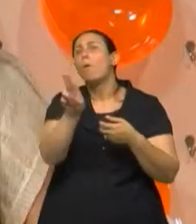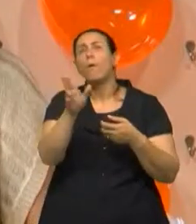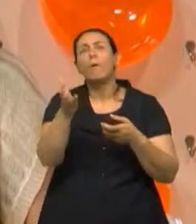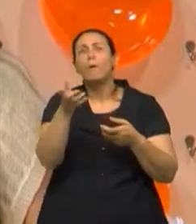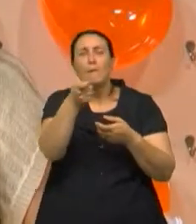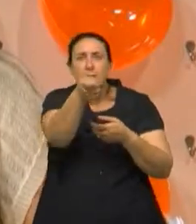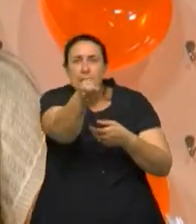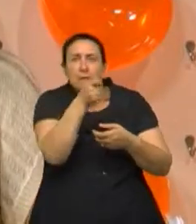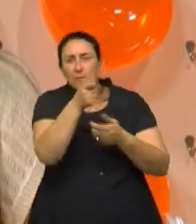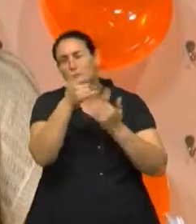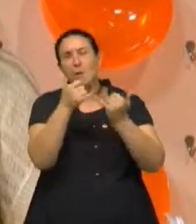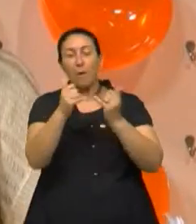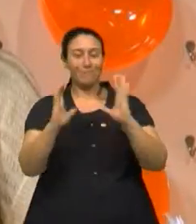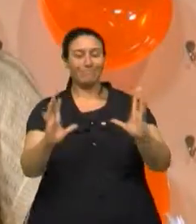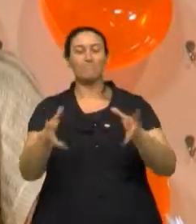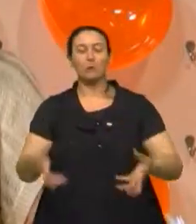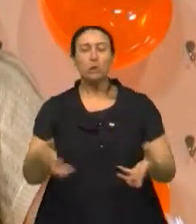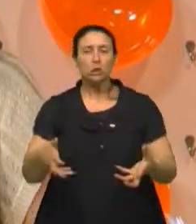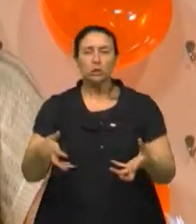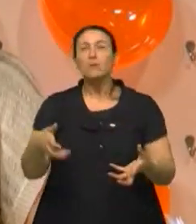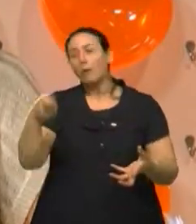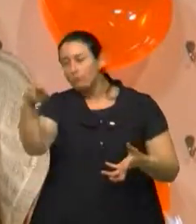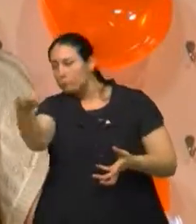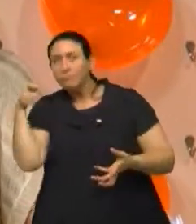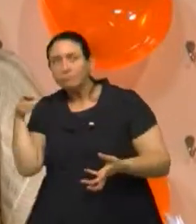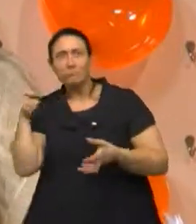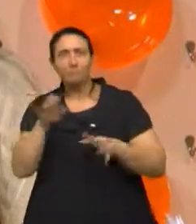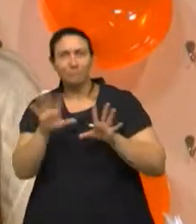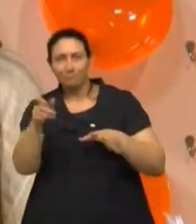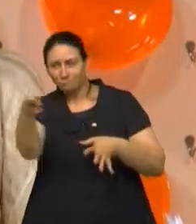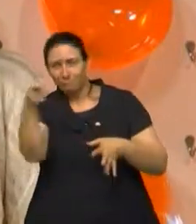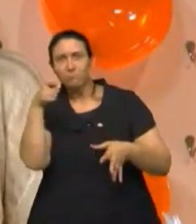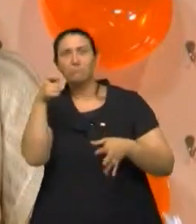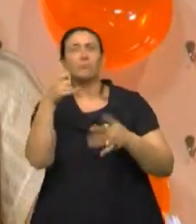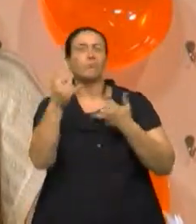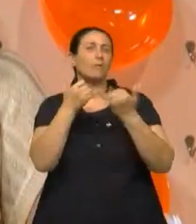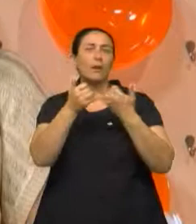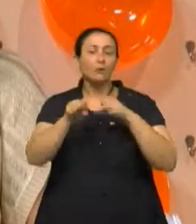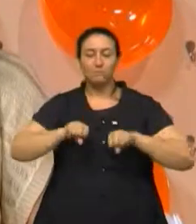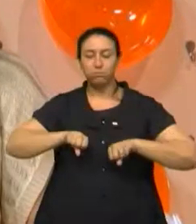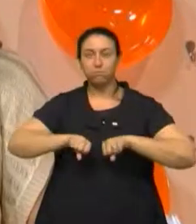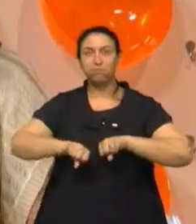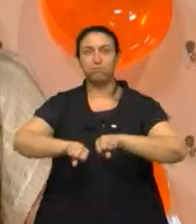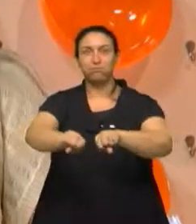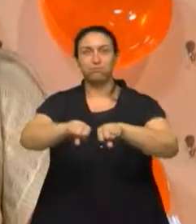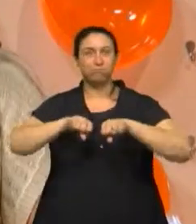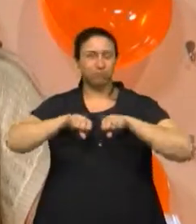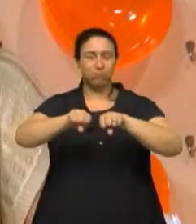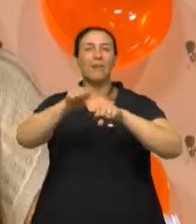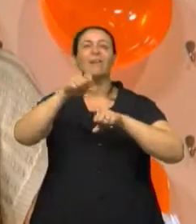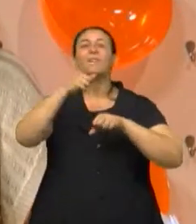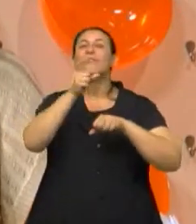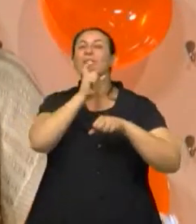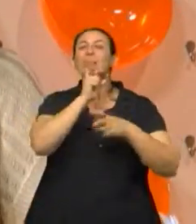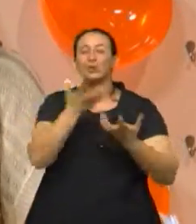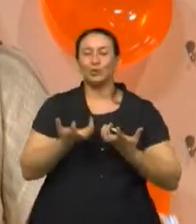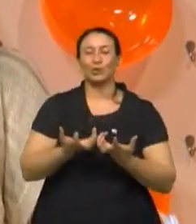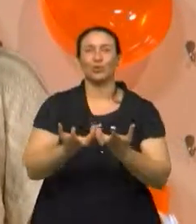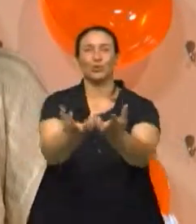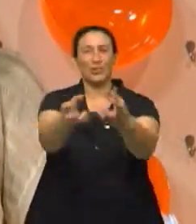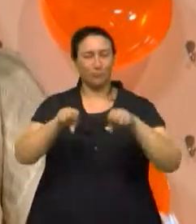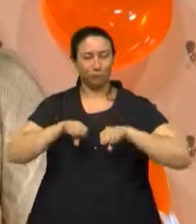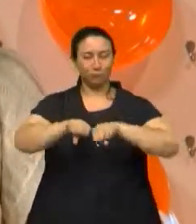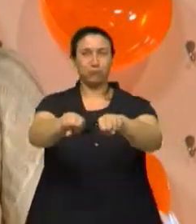tirada da tomada, se é um eletrodoméstico, né? Como um cortador de grama, por exemplo, que pode ter uma tensão maior,